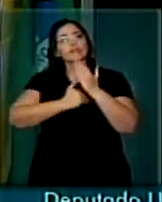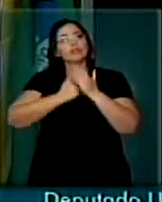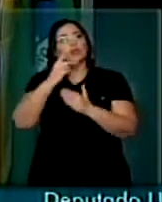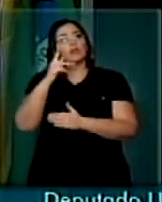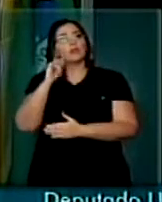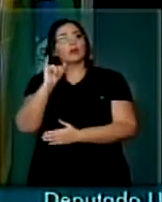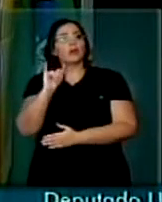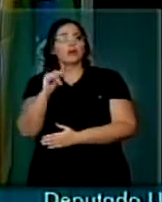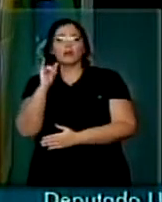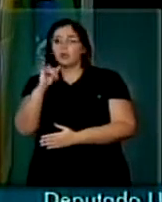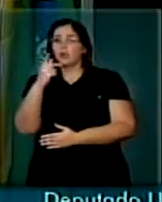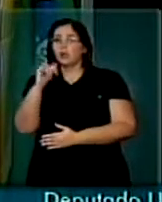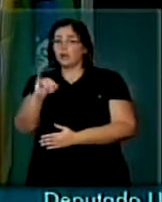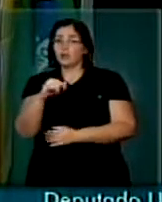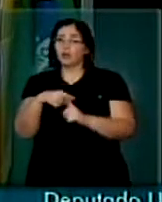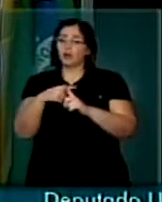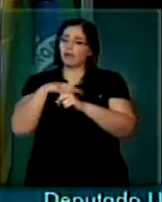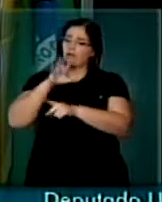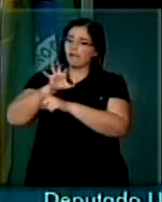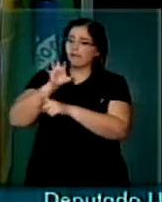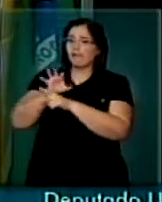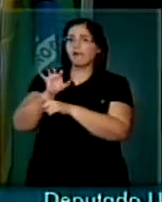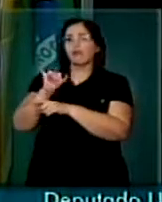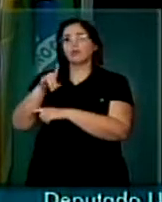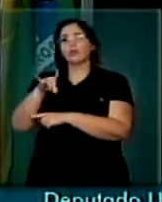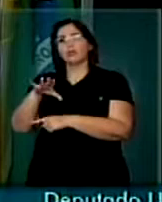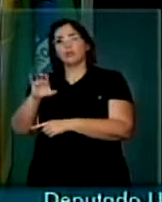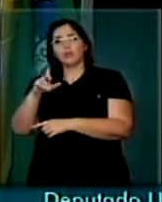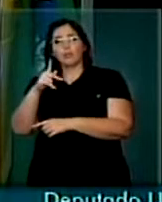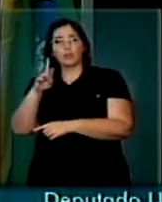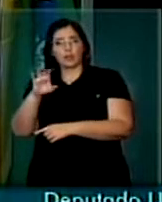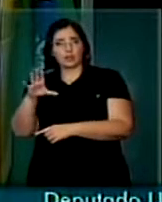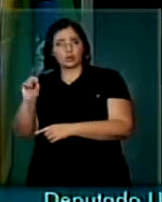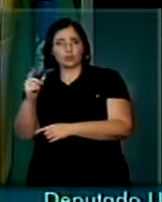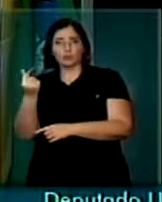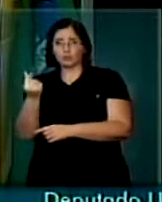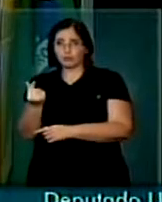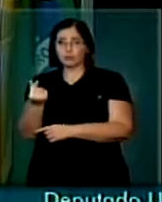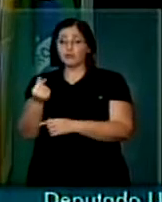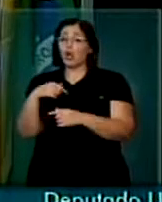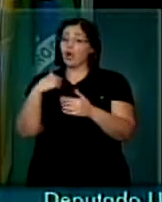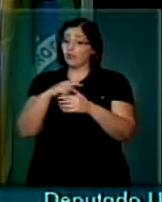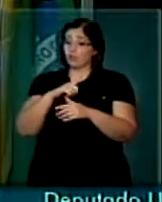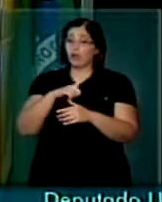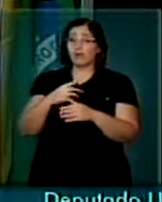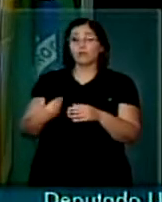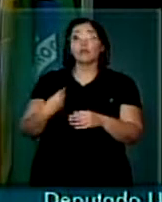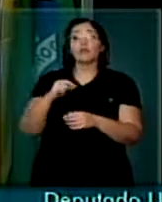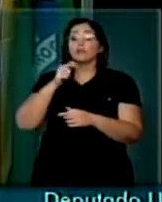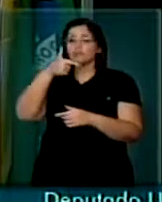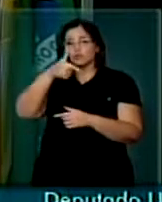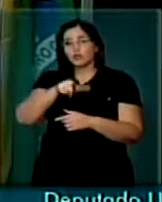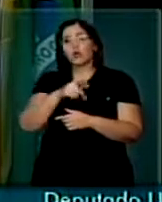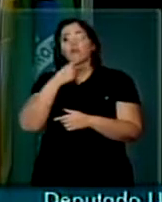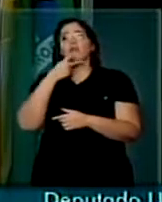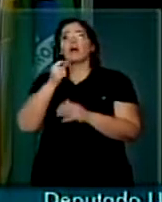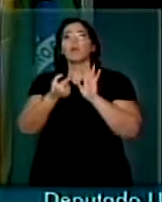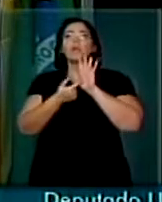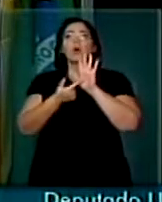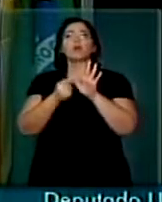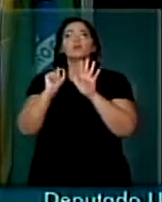pressionando os índices de preço. Temos aqui, nobres colegas, mais uma evidência que esse